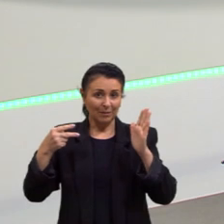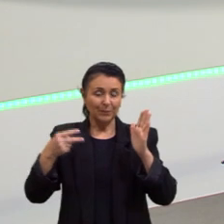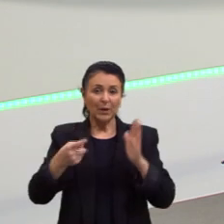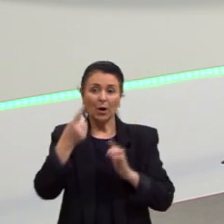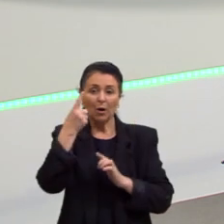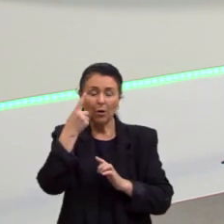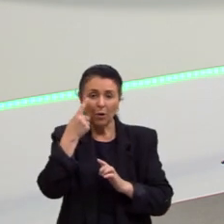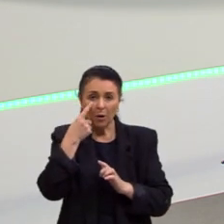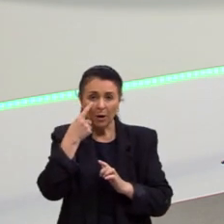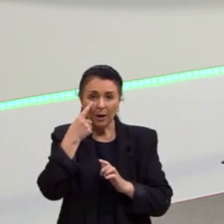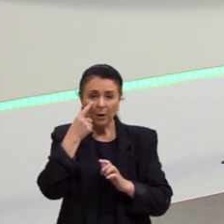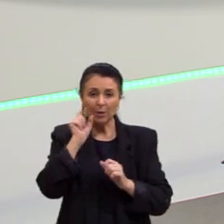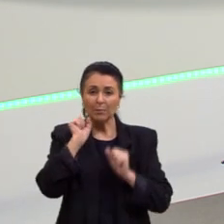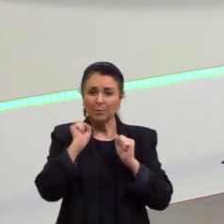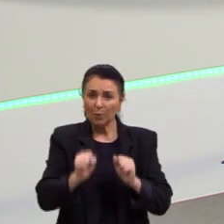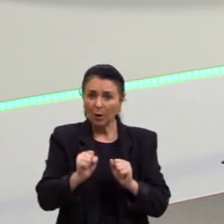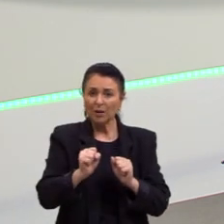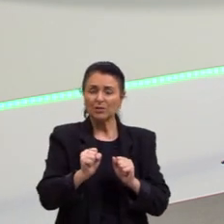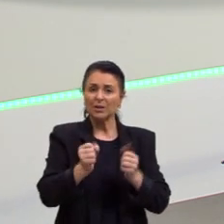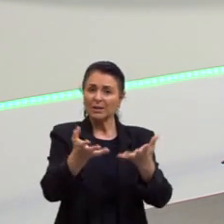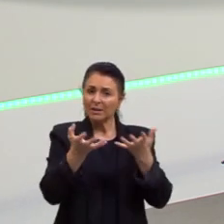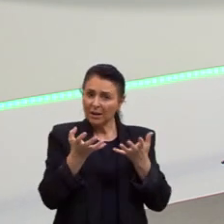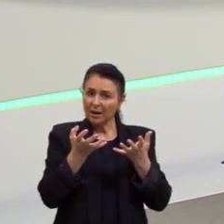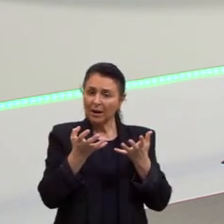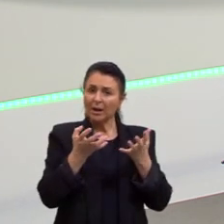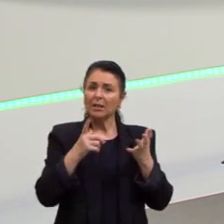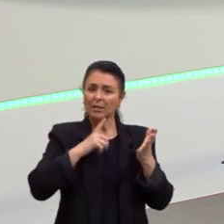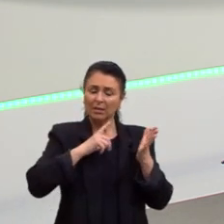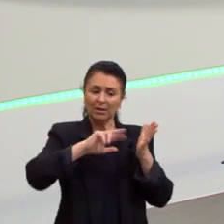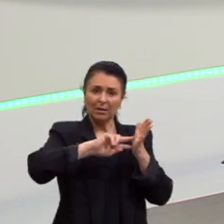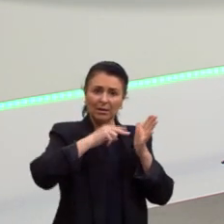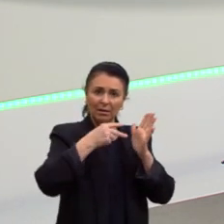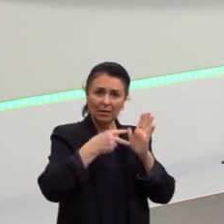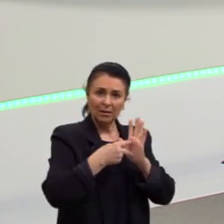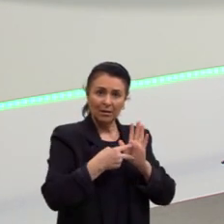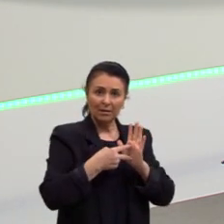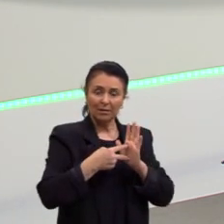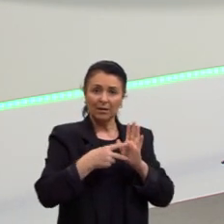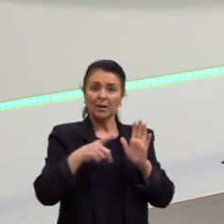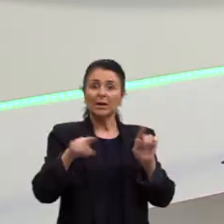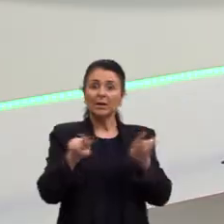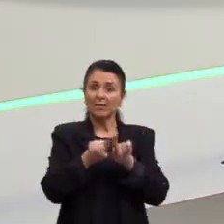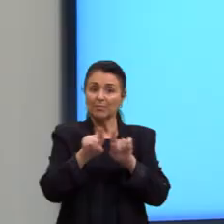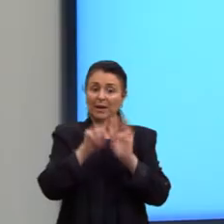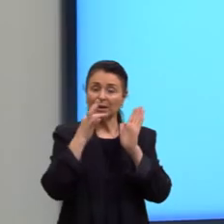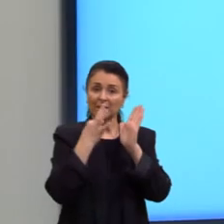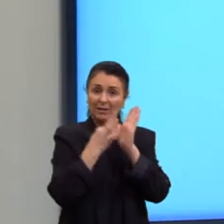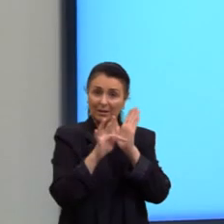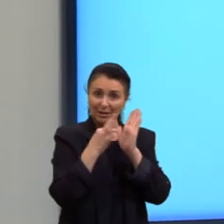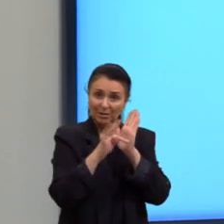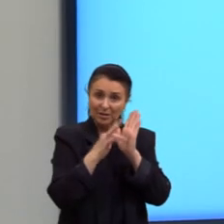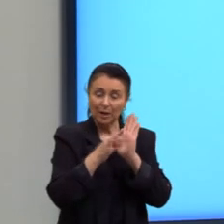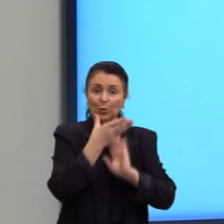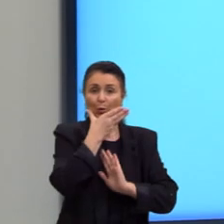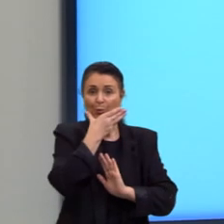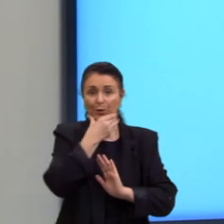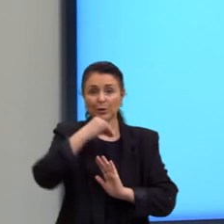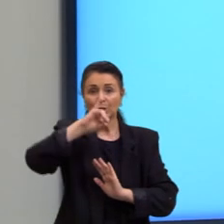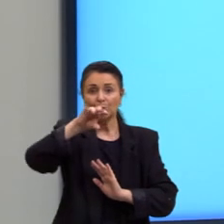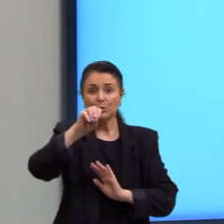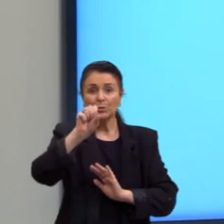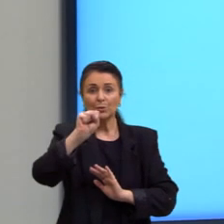significar. isso acontece porque, assim como teorizado pelo economista José Murilo de